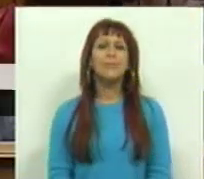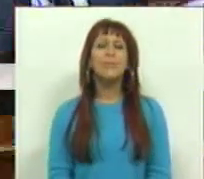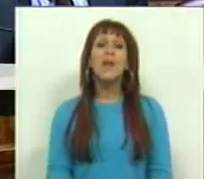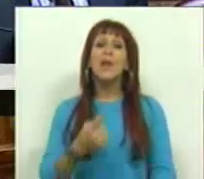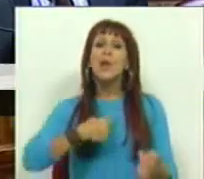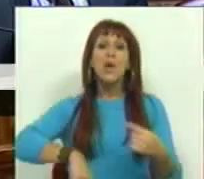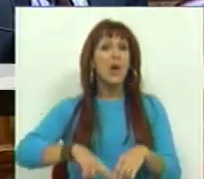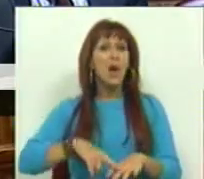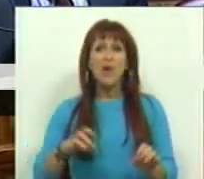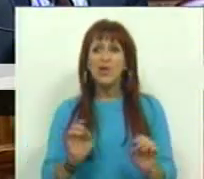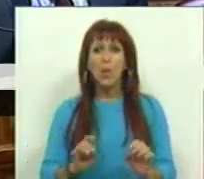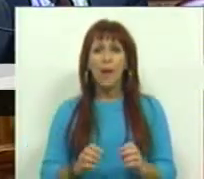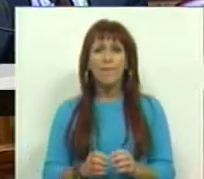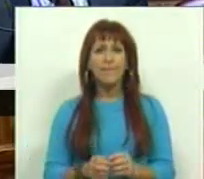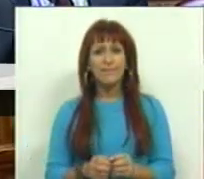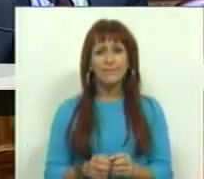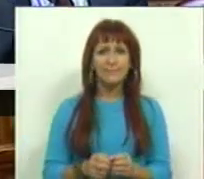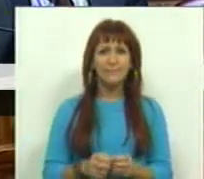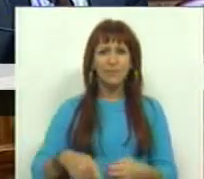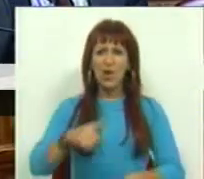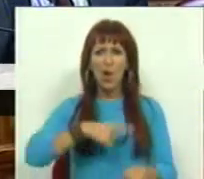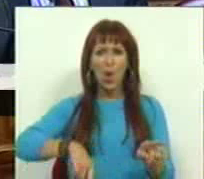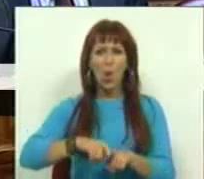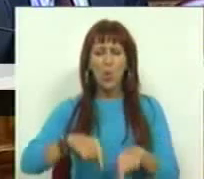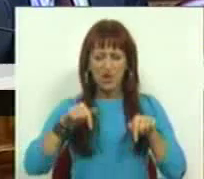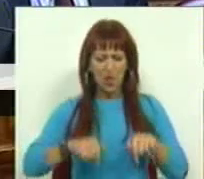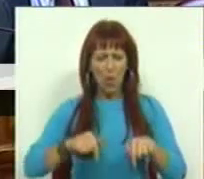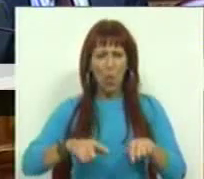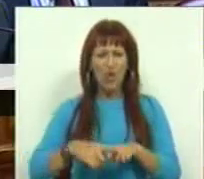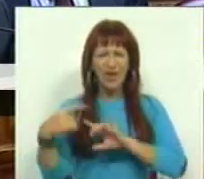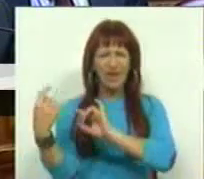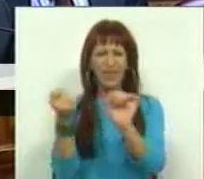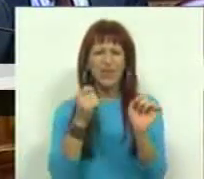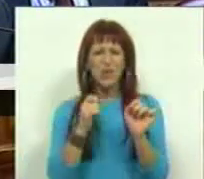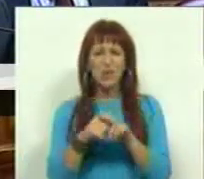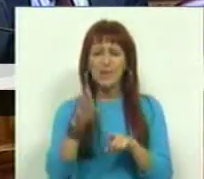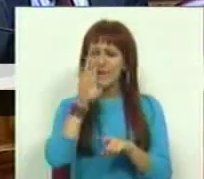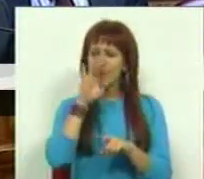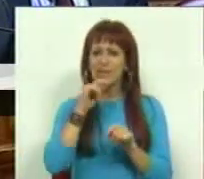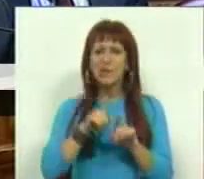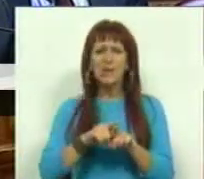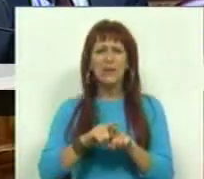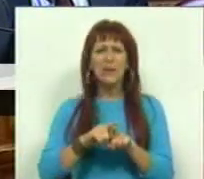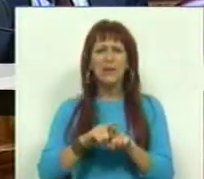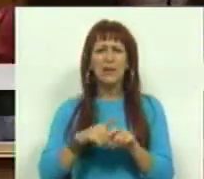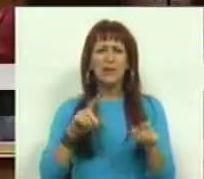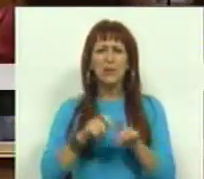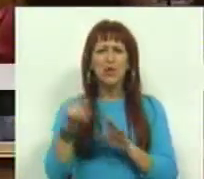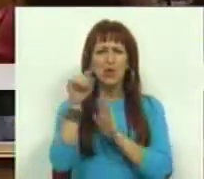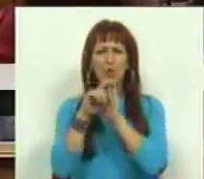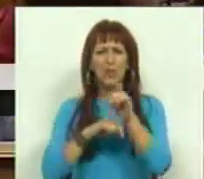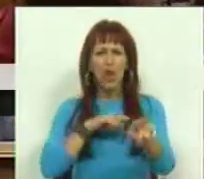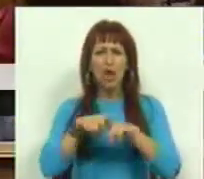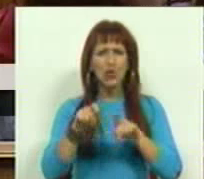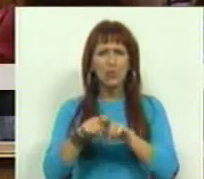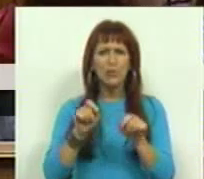Nós não estamos hoje aqui a discutir teoria geral sobre o Estatuto de